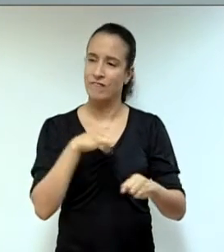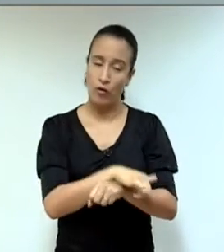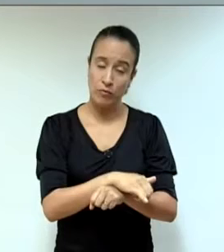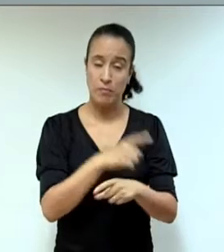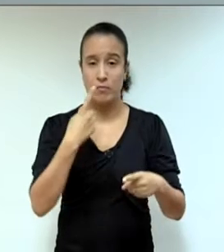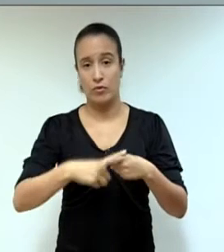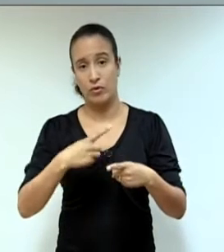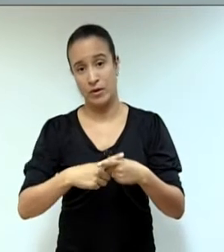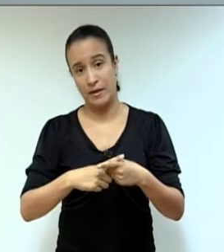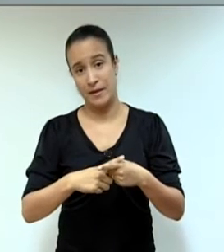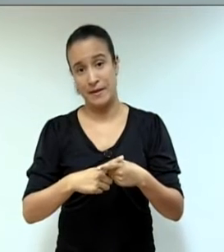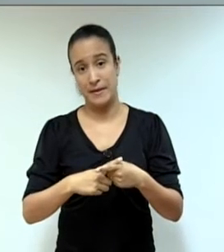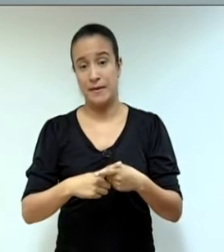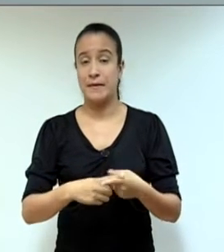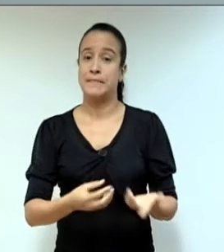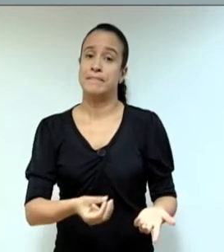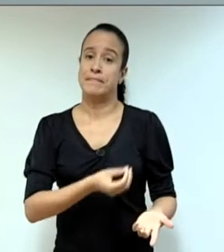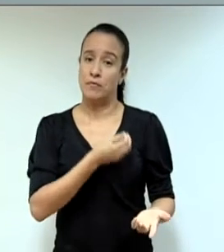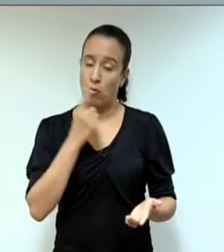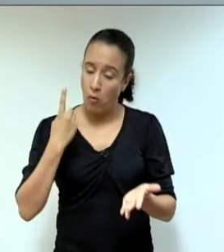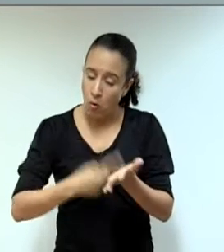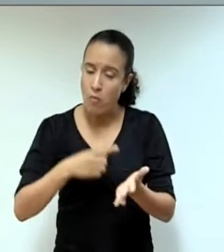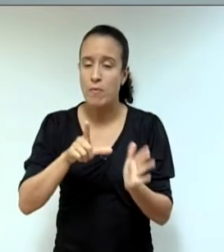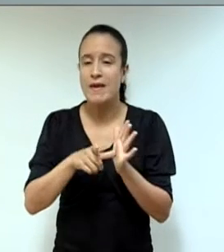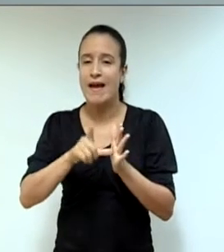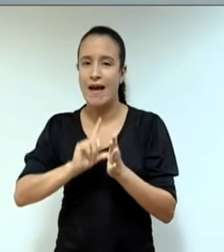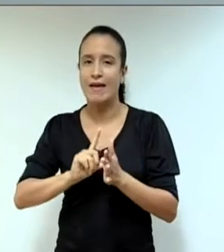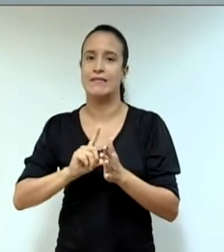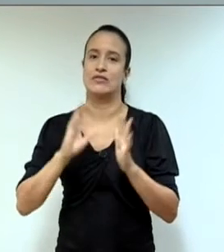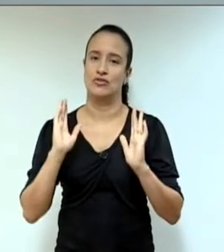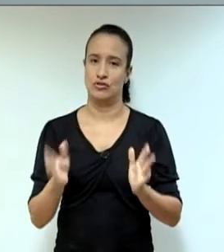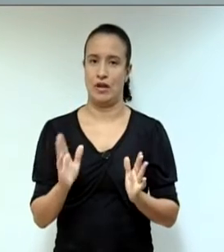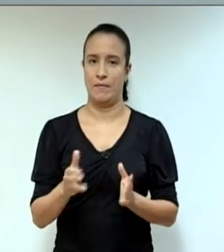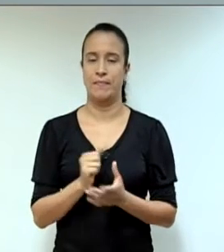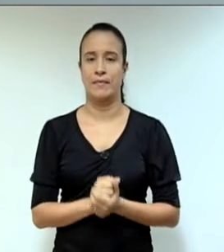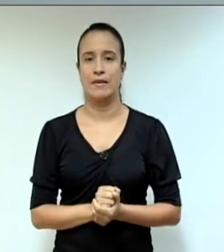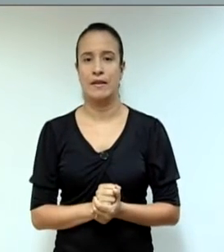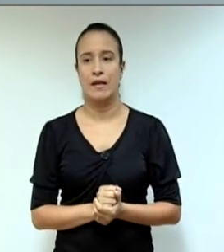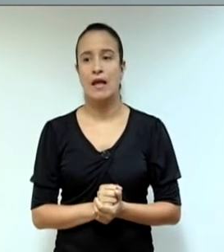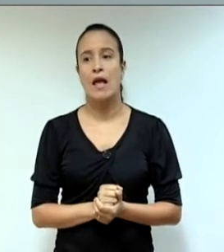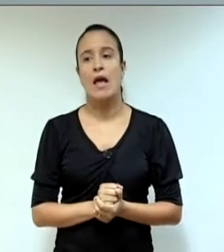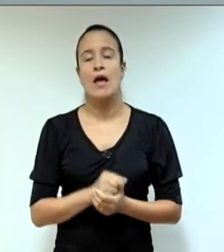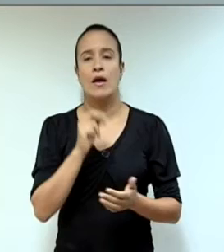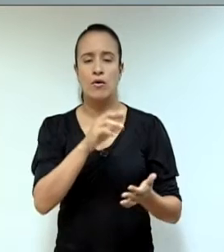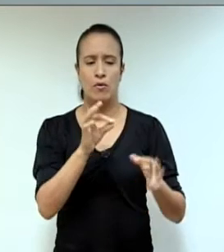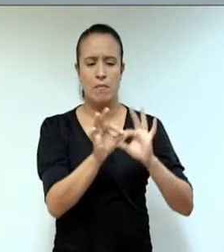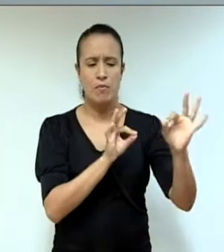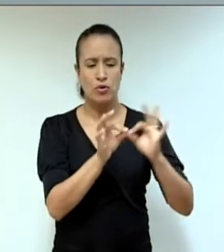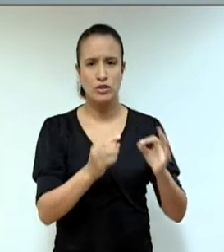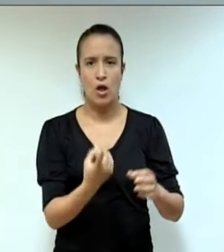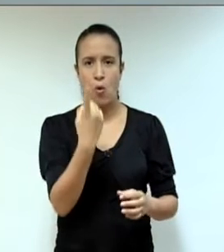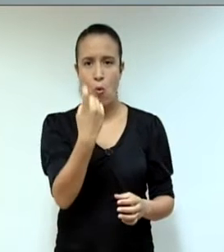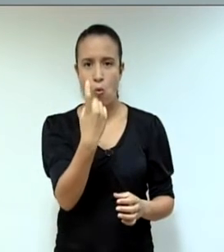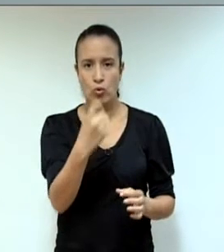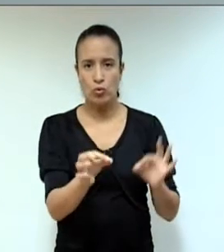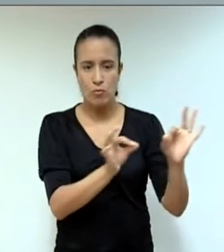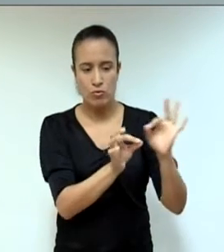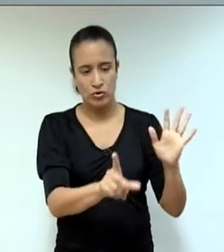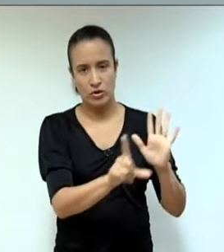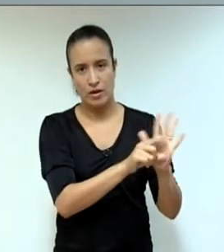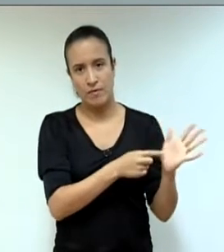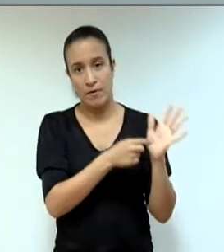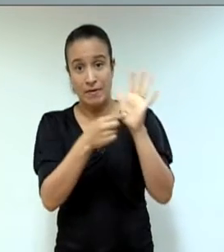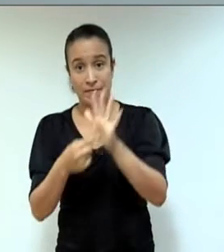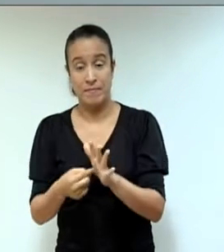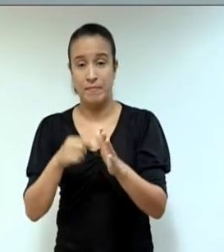inadiável. Sobre a reforma administrativa, o único projeto em votação, entendo que trouxe relevante ganho para o município em relação à